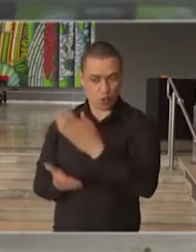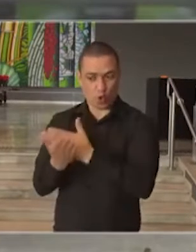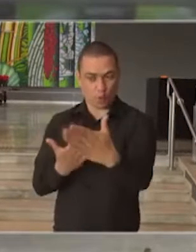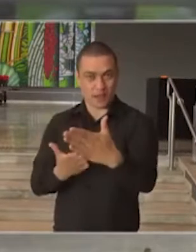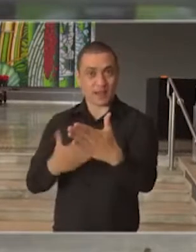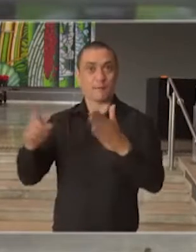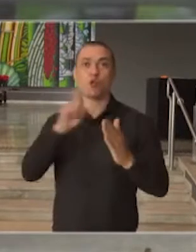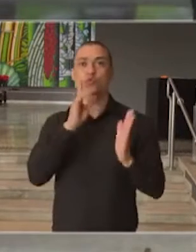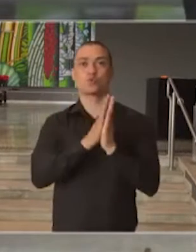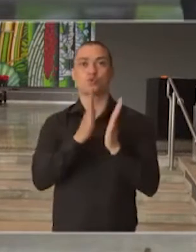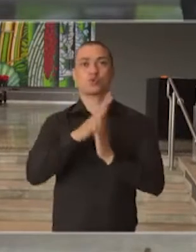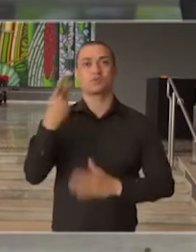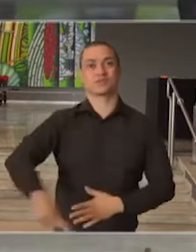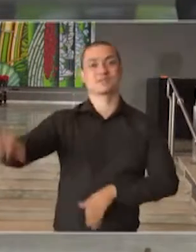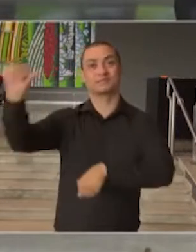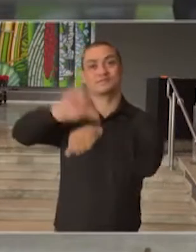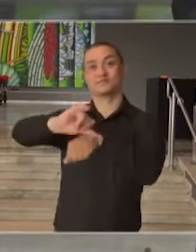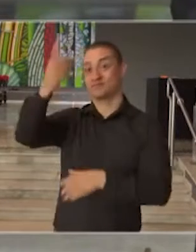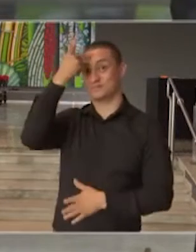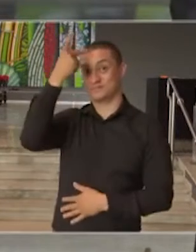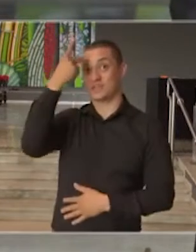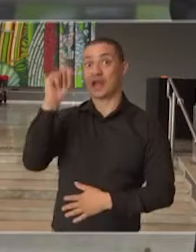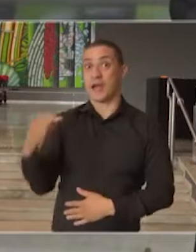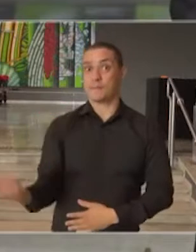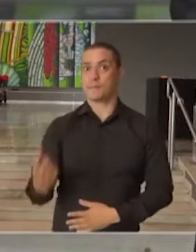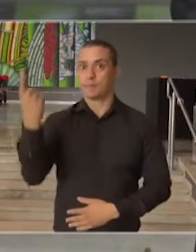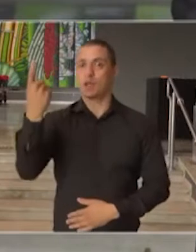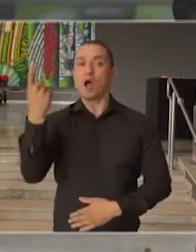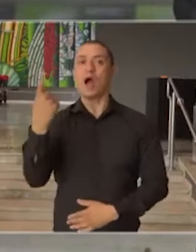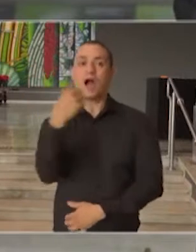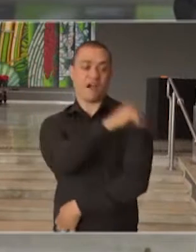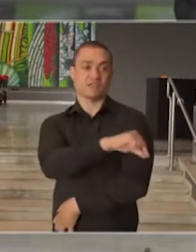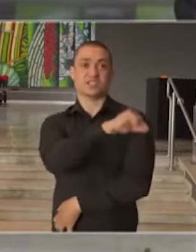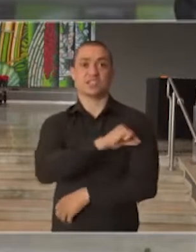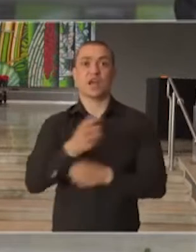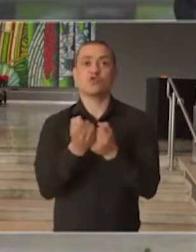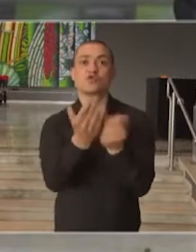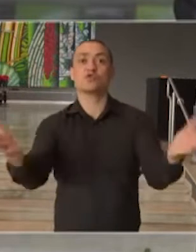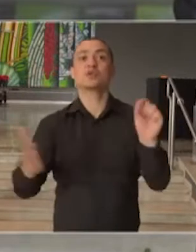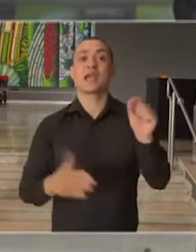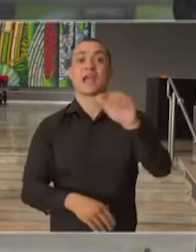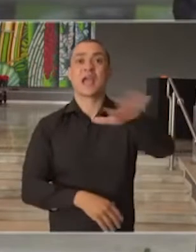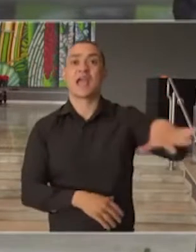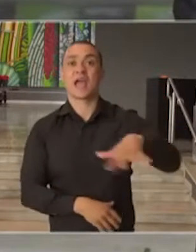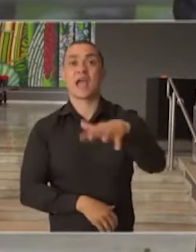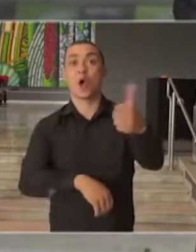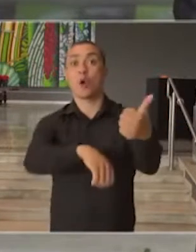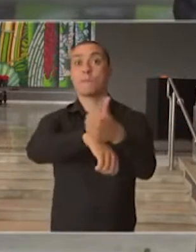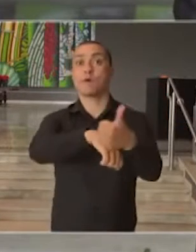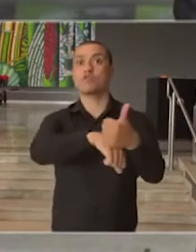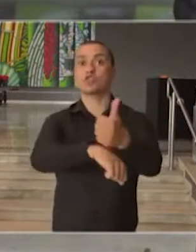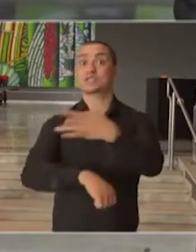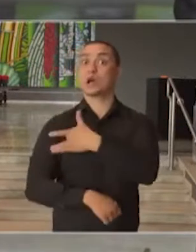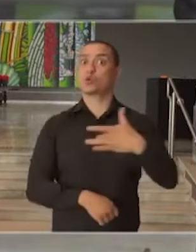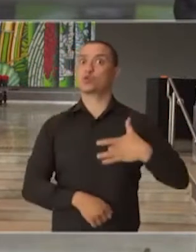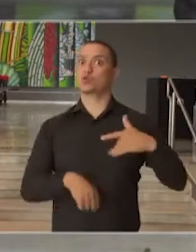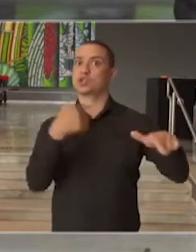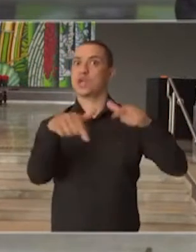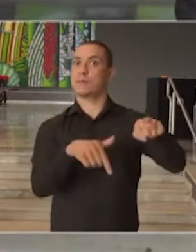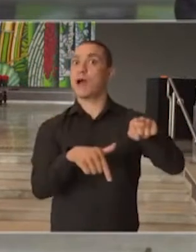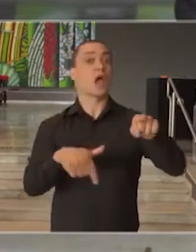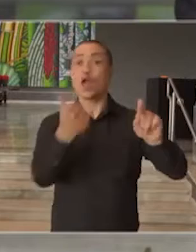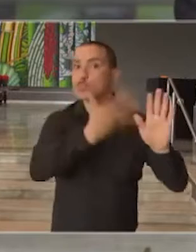aniversário da cidade de São Paulo, é a fase de imunização que será destinada para os profissionais de saúde, todos eles,